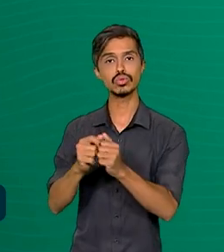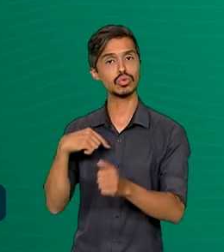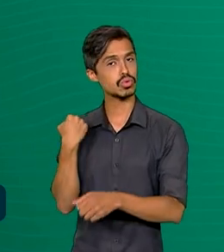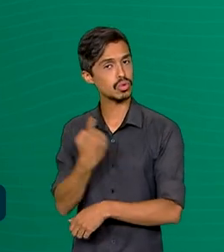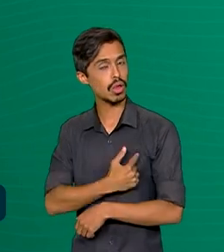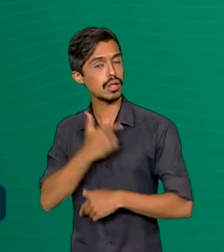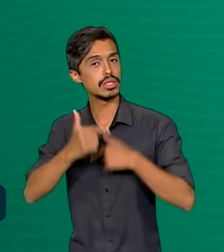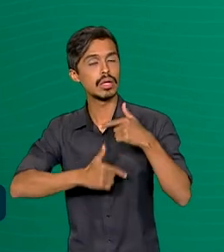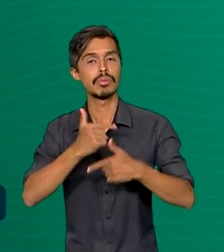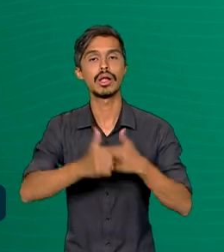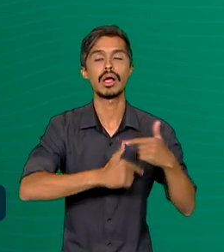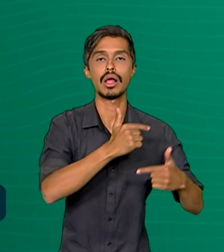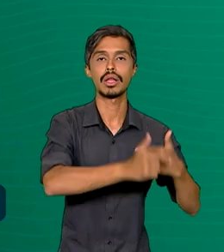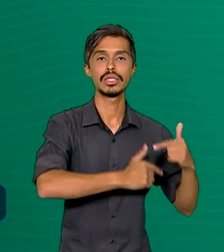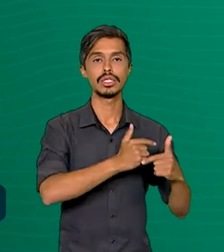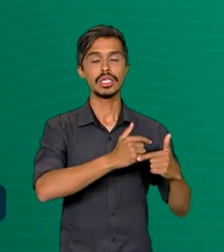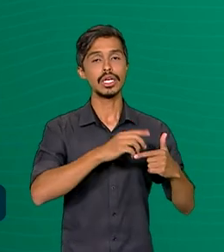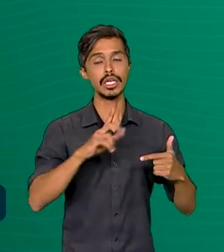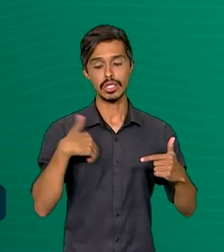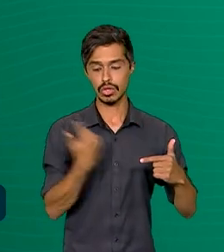para melhorar a nossa segurança.